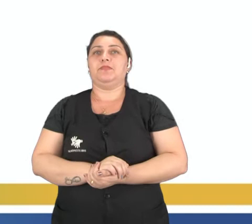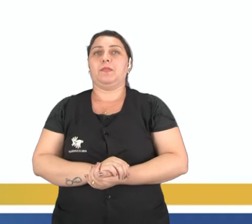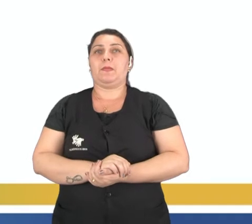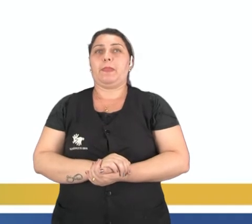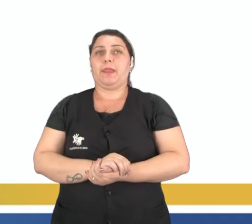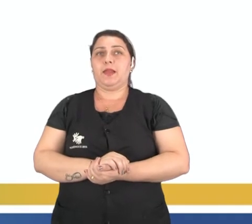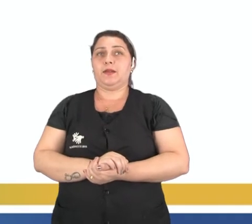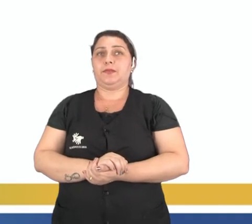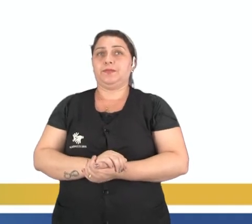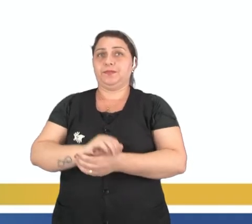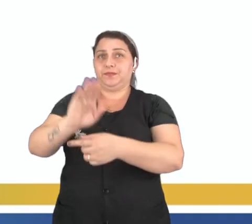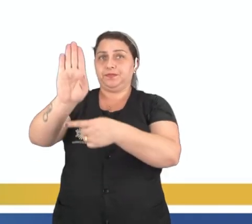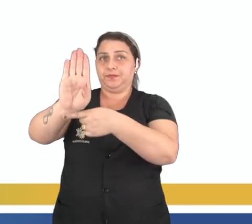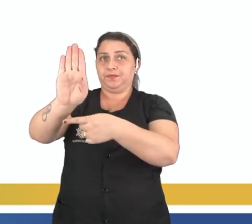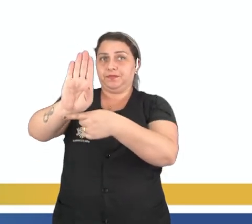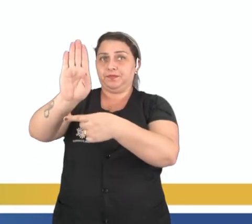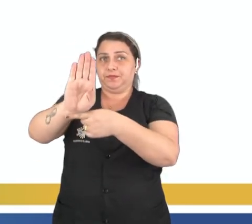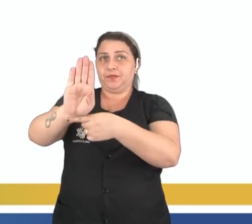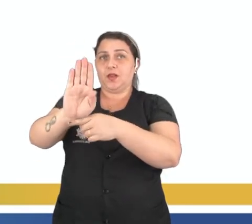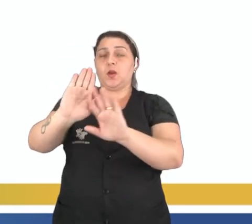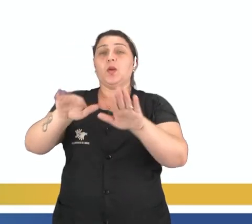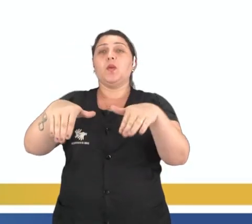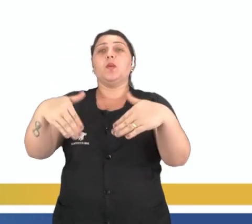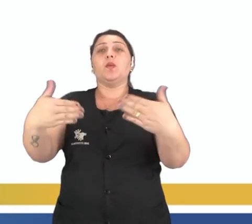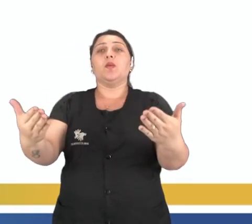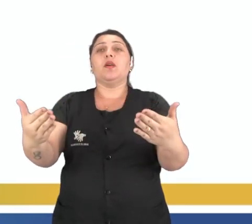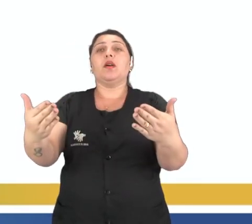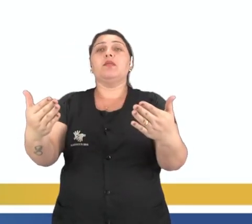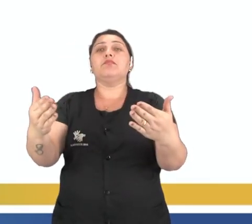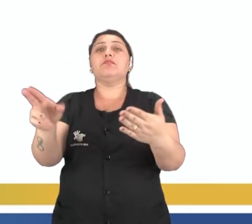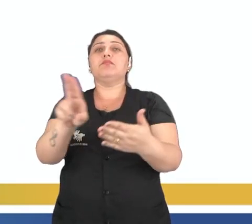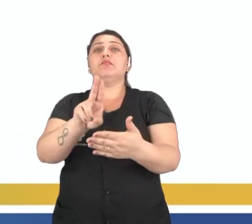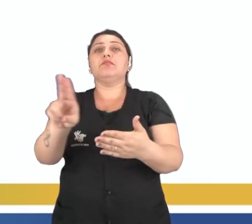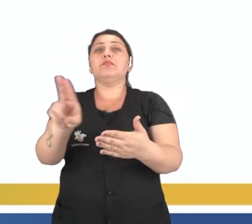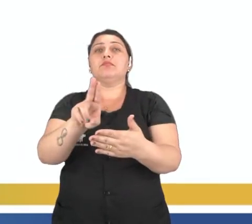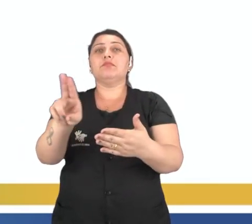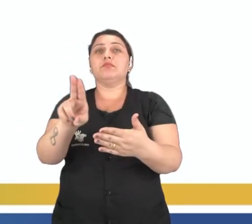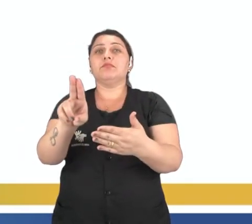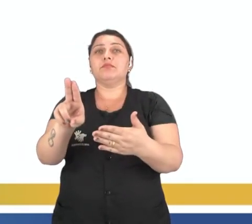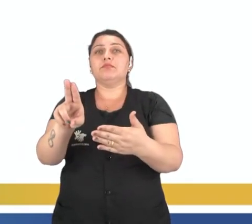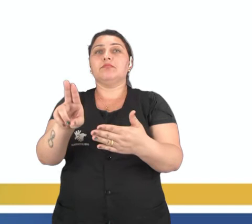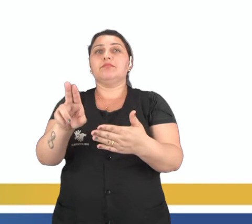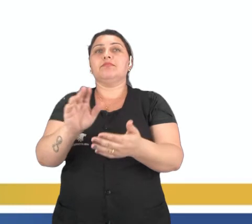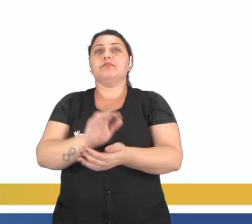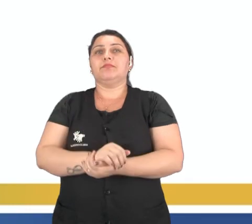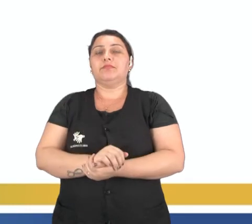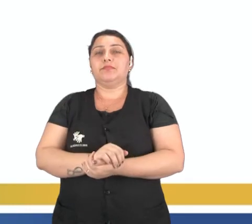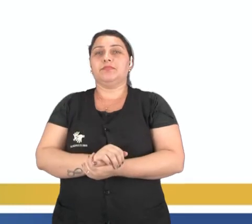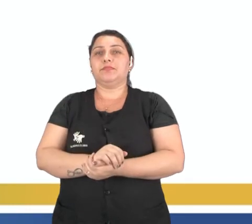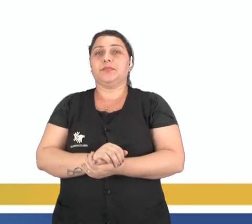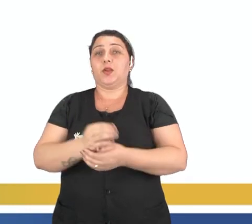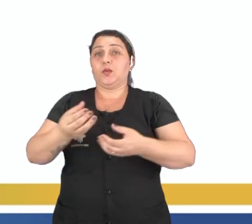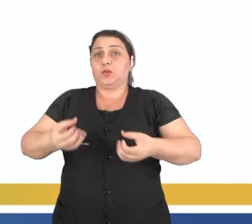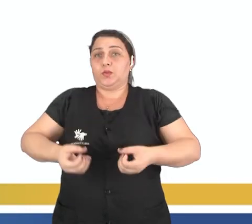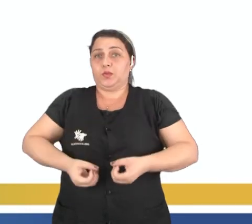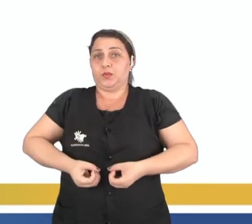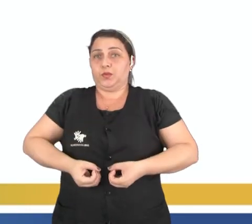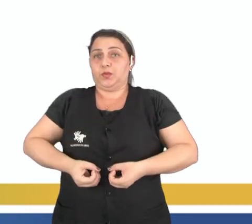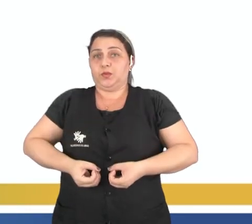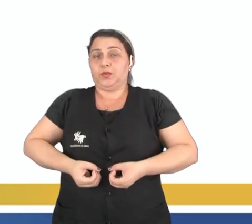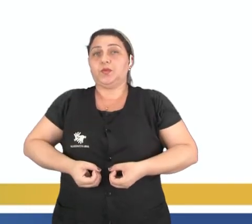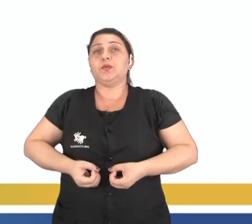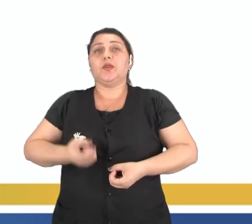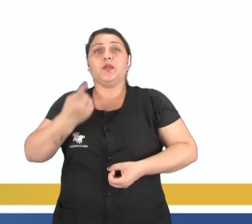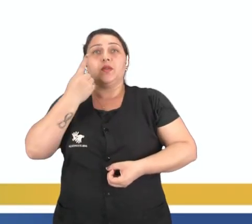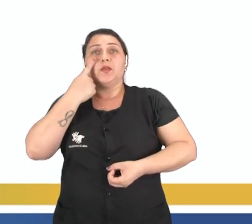uterinas. Letra B, qual o nome da estrutura indicada pelo número 1 e quais suas funções? Então se